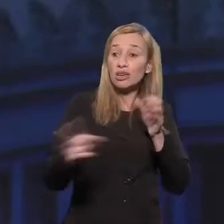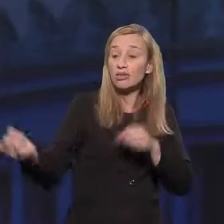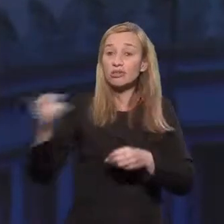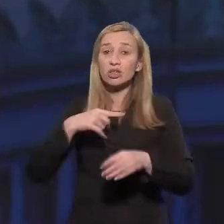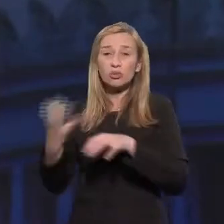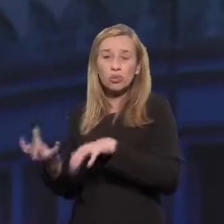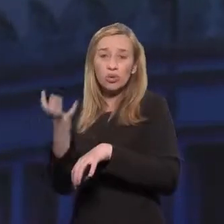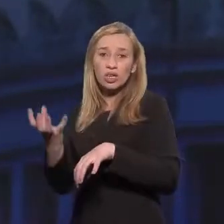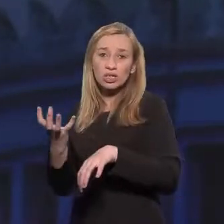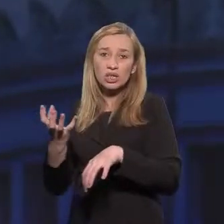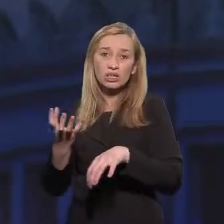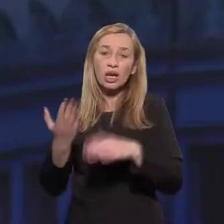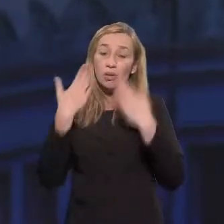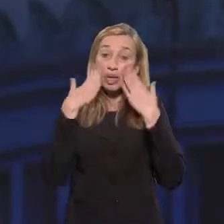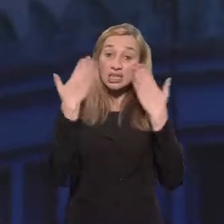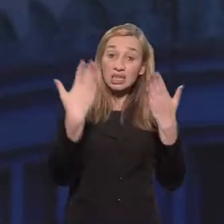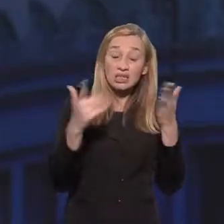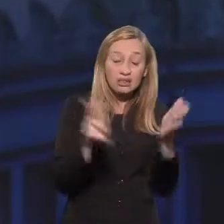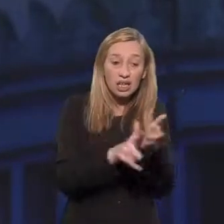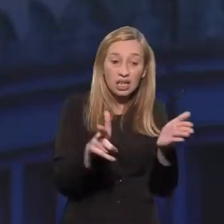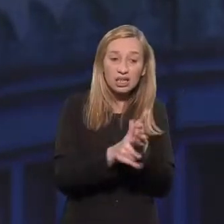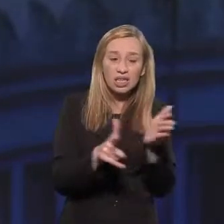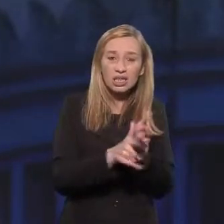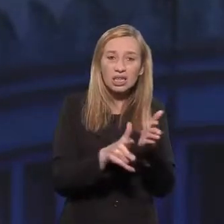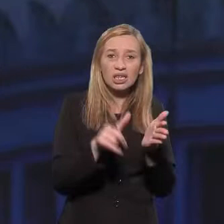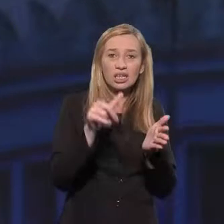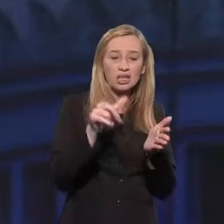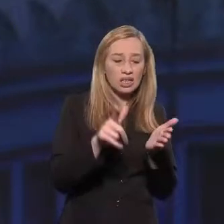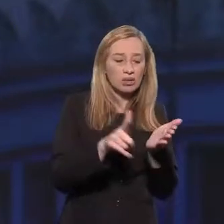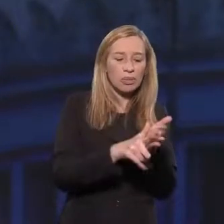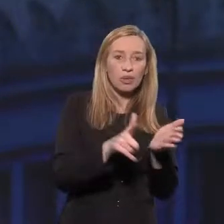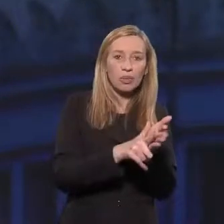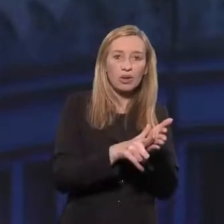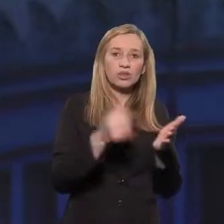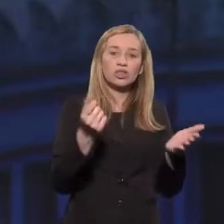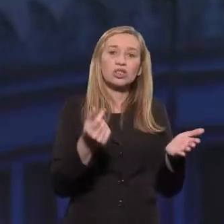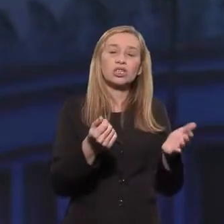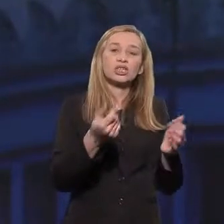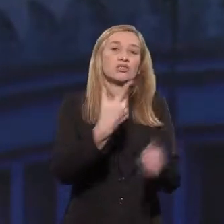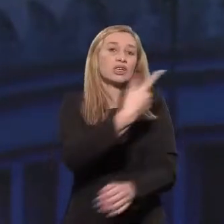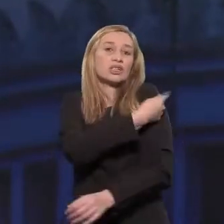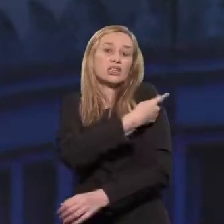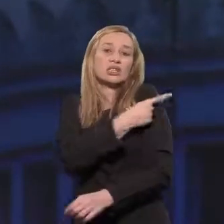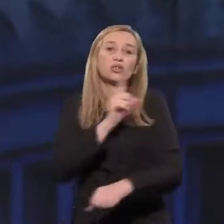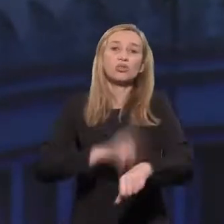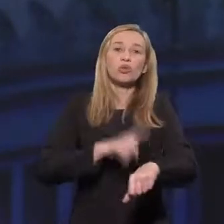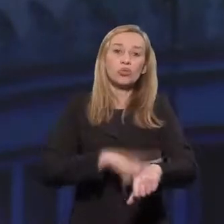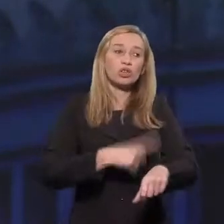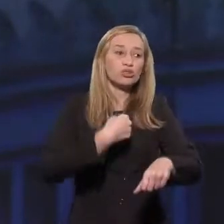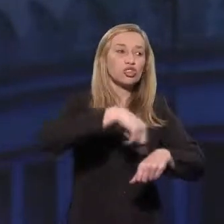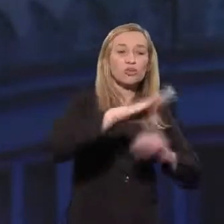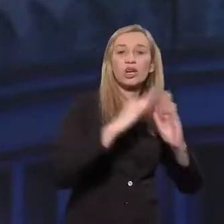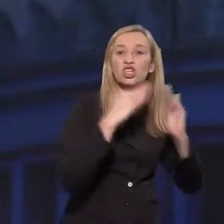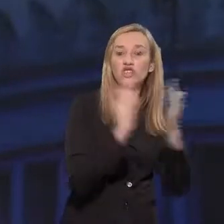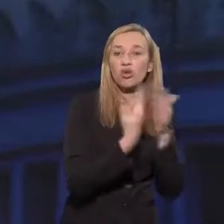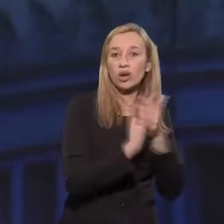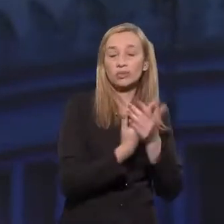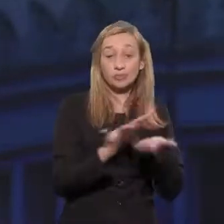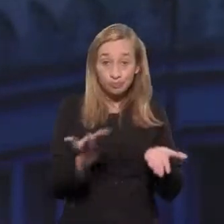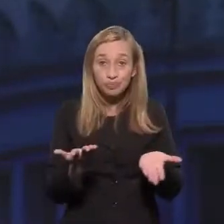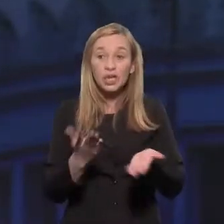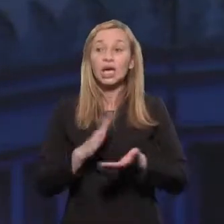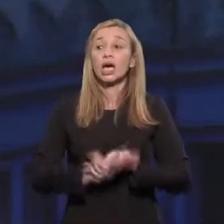exigindo obrigatoriedade da apresentação da carteirinha de vacinação na hora da matrícula das crianças